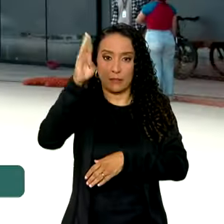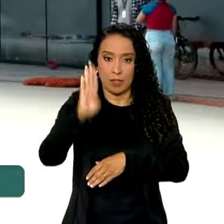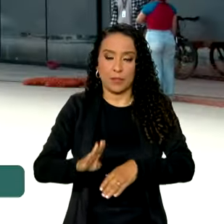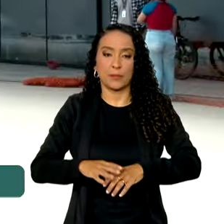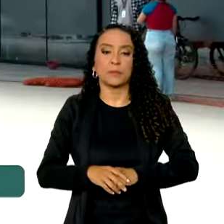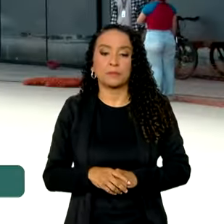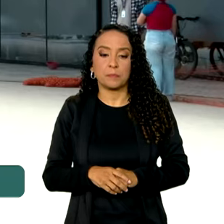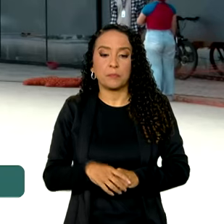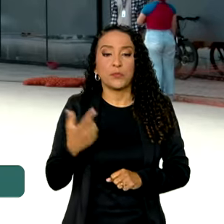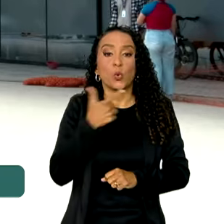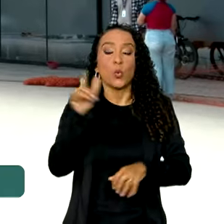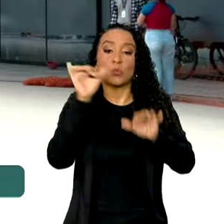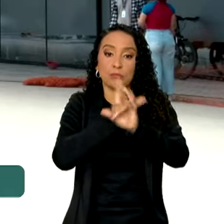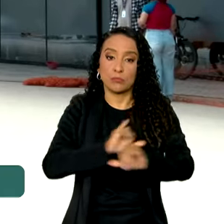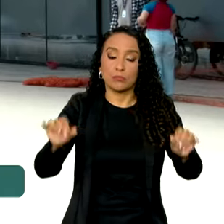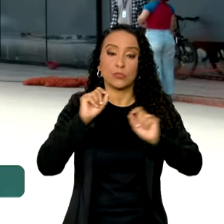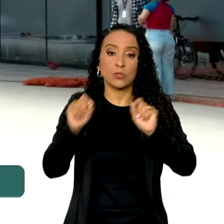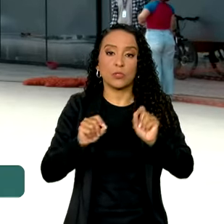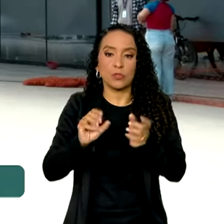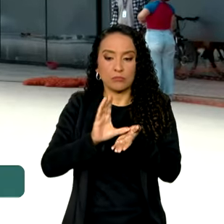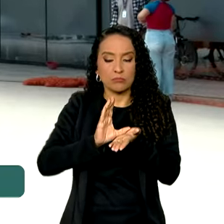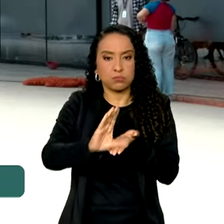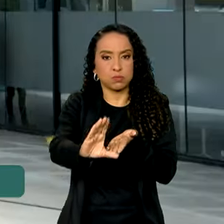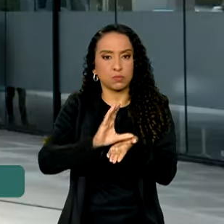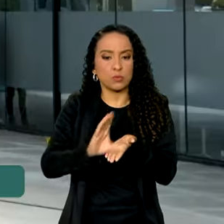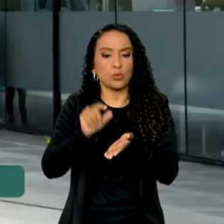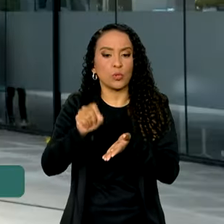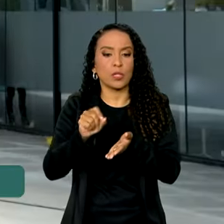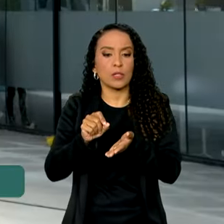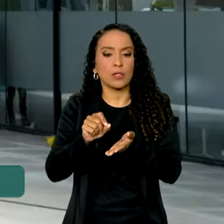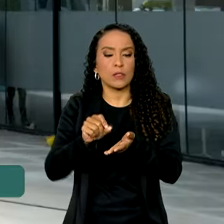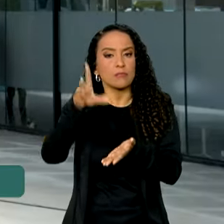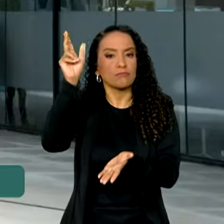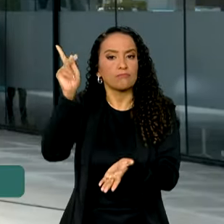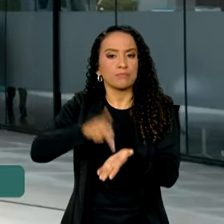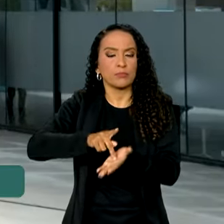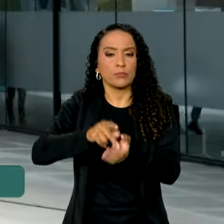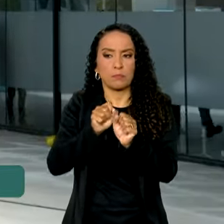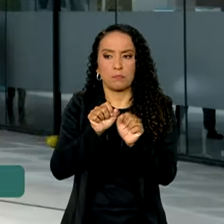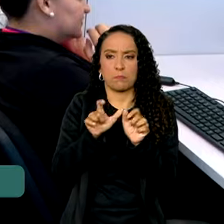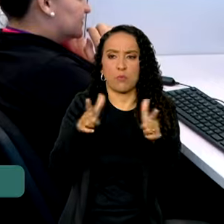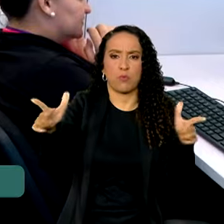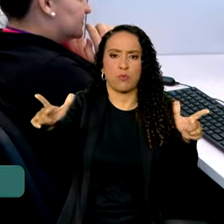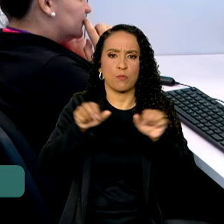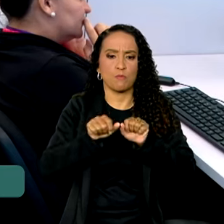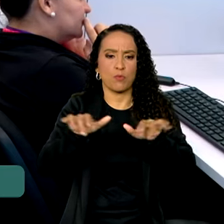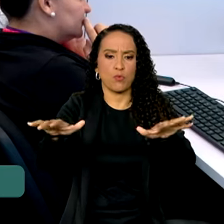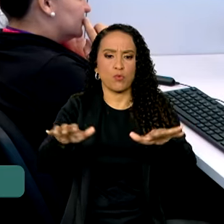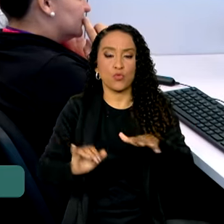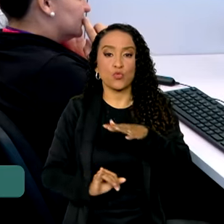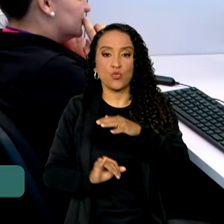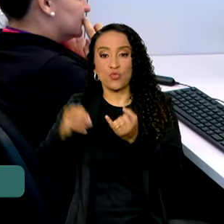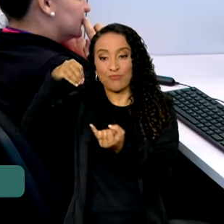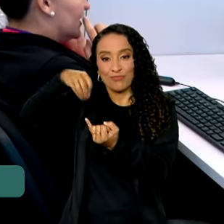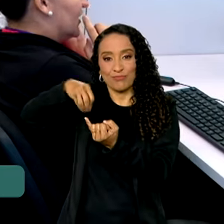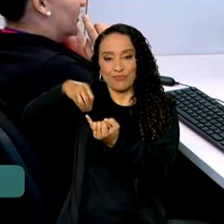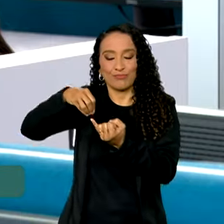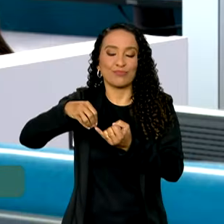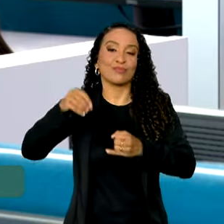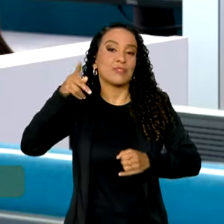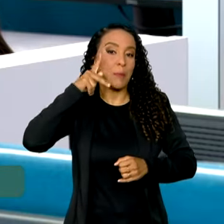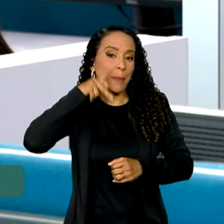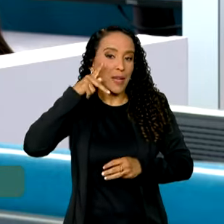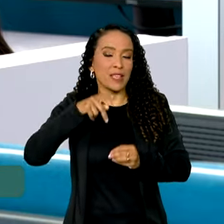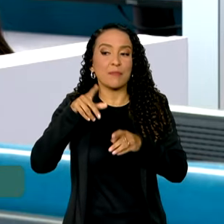Outro anúncio foi de investimentos para a consolidação e expansão do Instituto Federal da Paraíba,